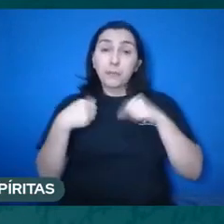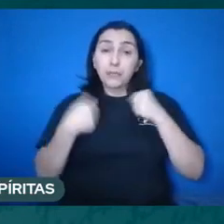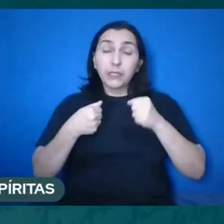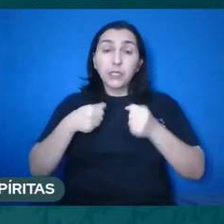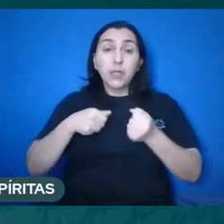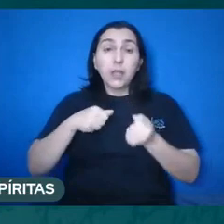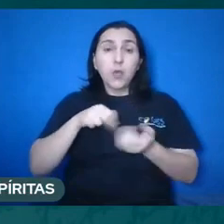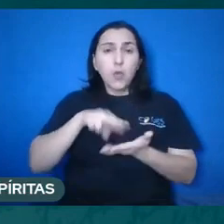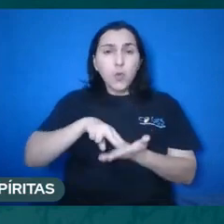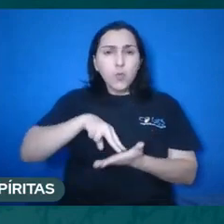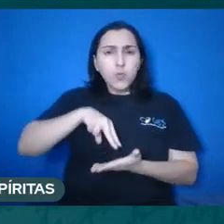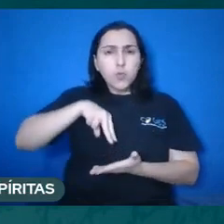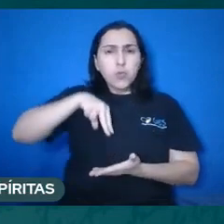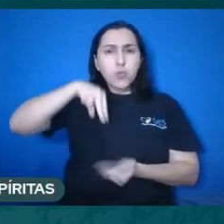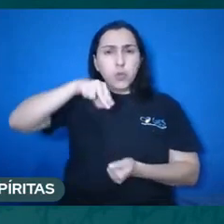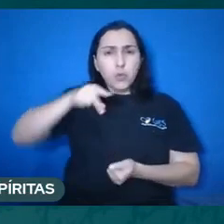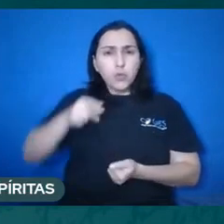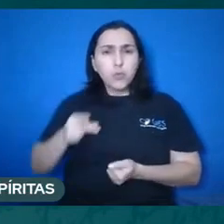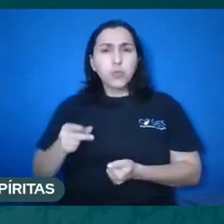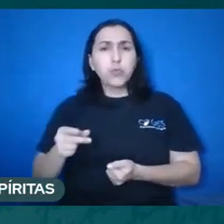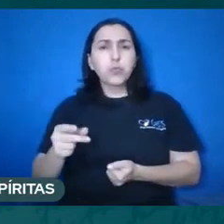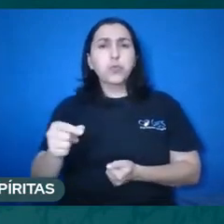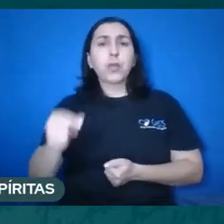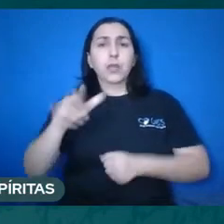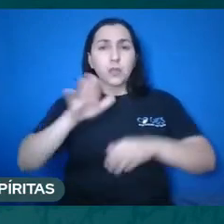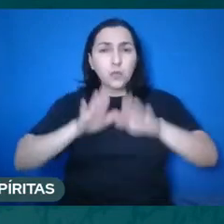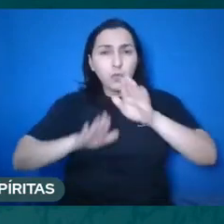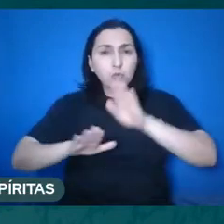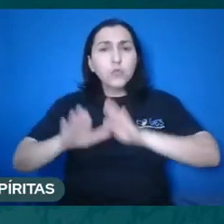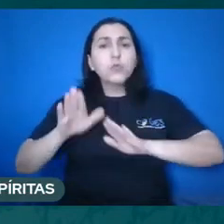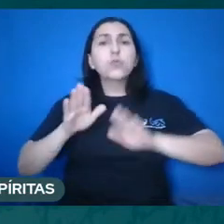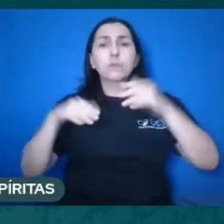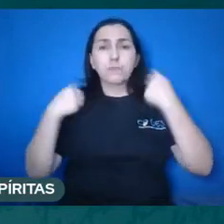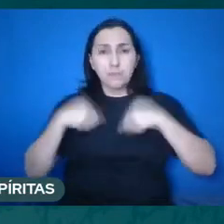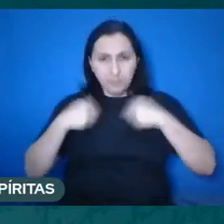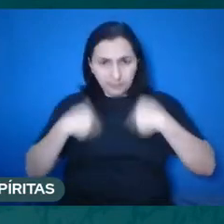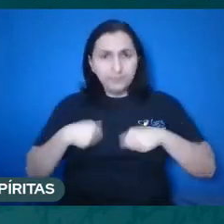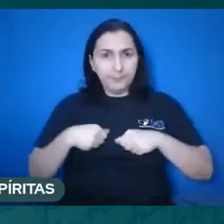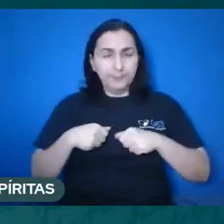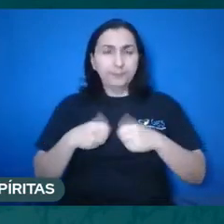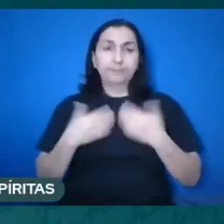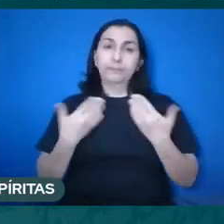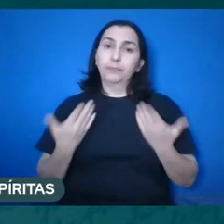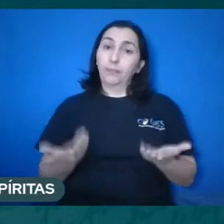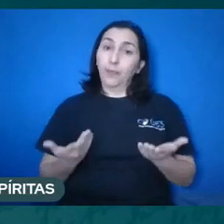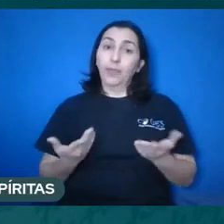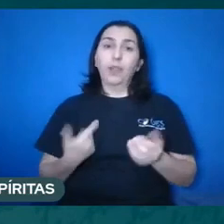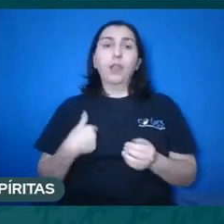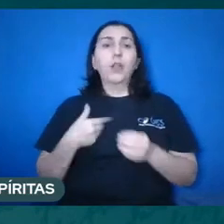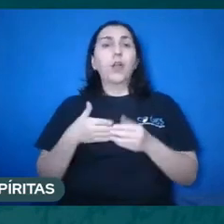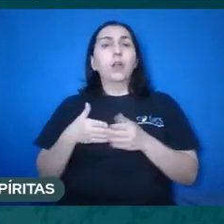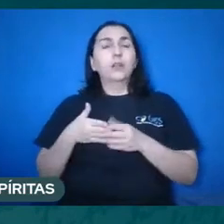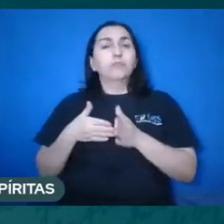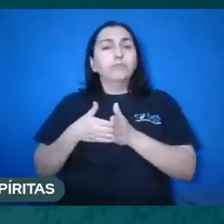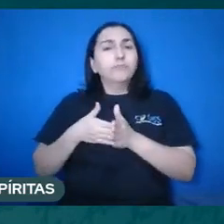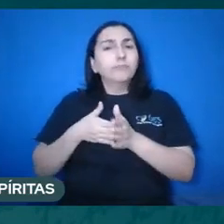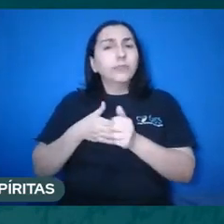que seria Sócrates, de repente, dizendo isso. Agora, o dizem o cristianismo e o espiritismo a respeito disso?